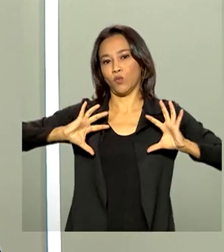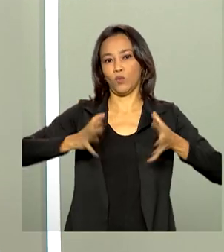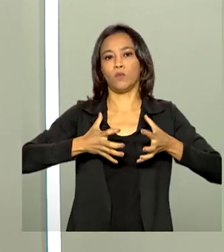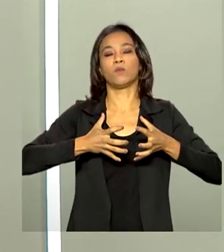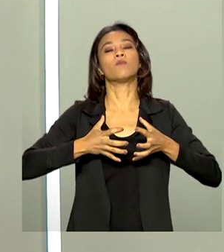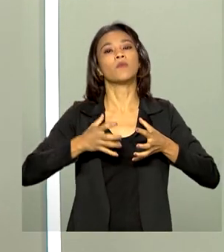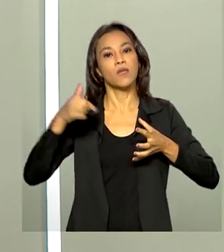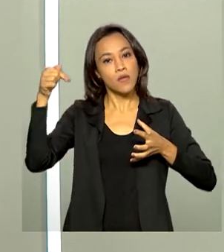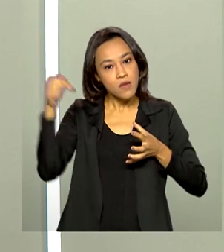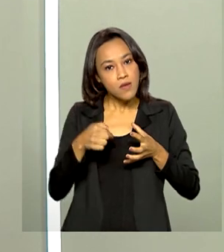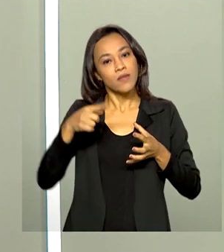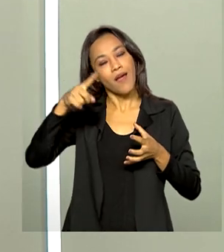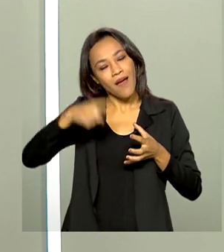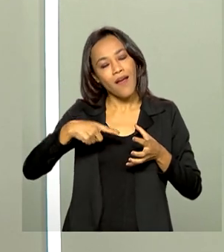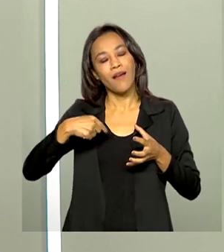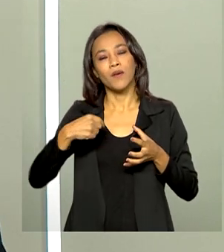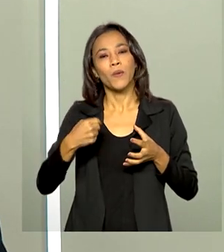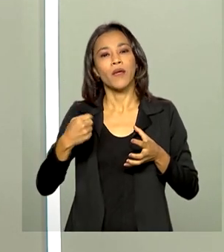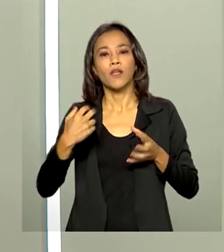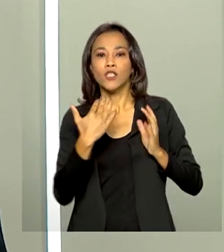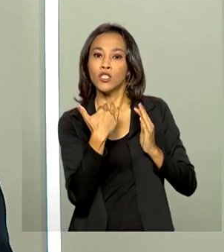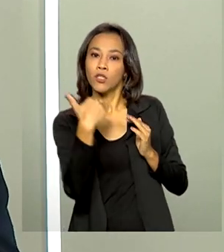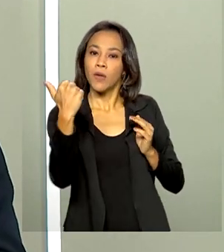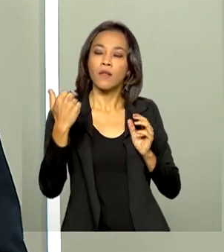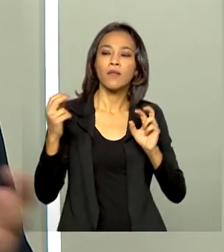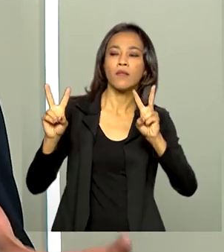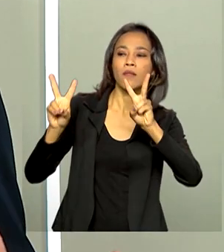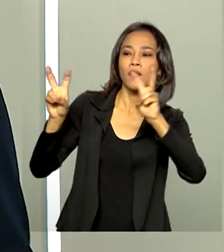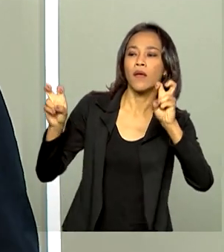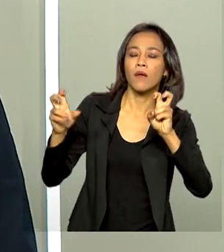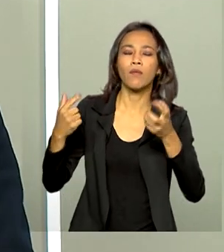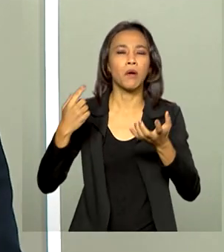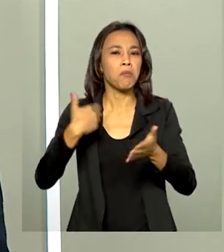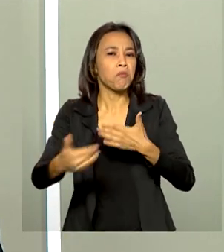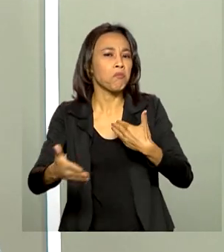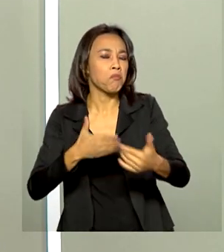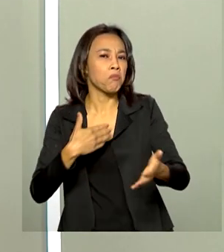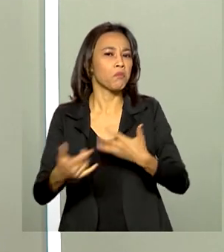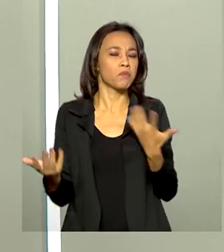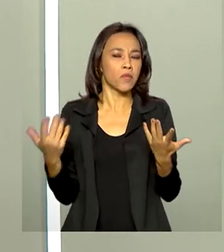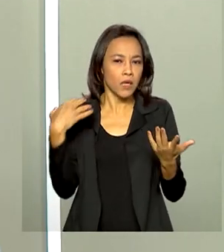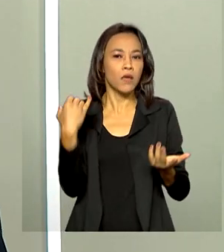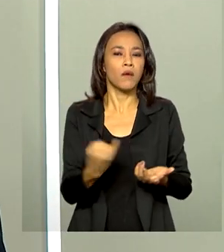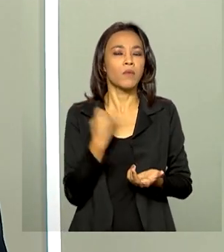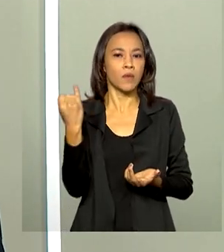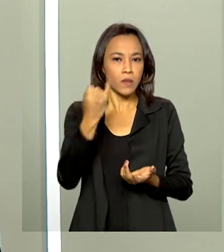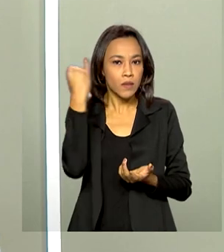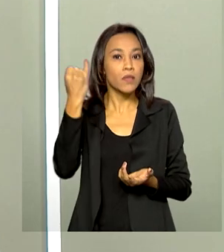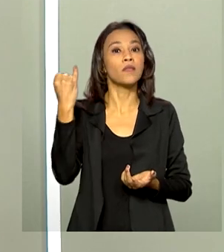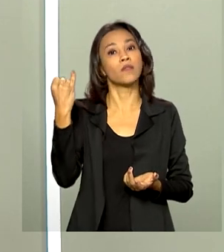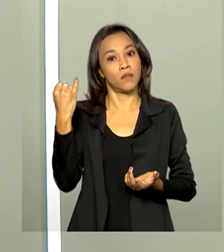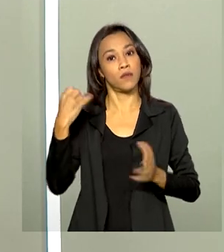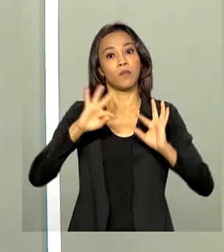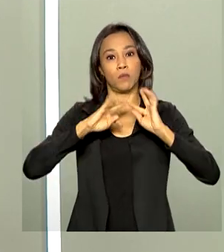eles certamente são chamados para tratar e discutir qualquer tema de relevância para a humanidade.